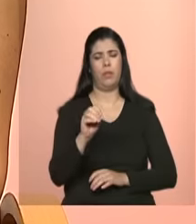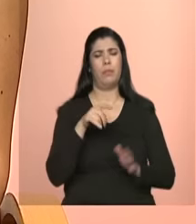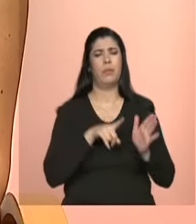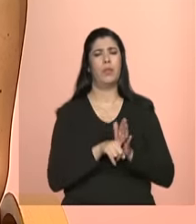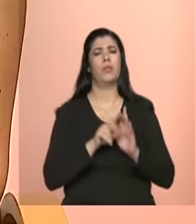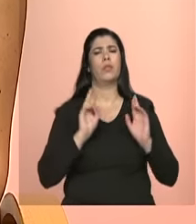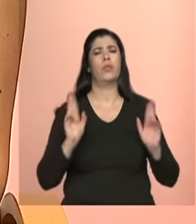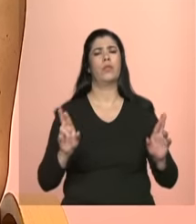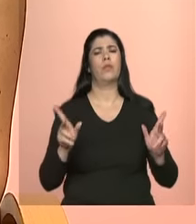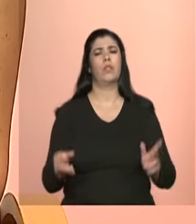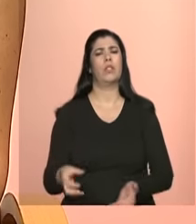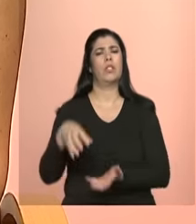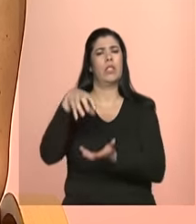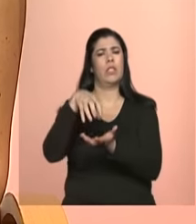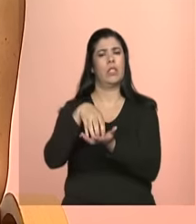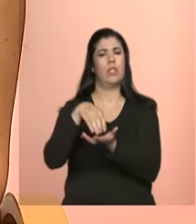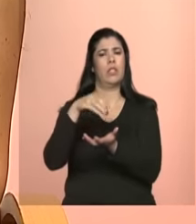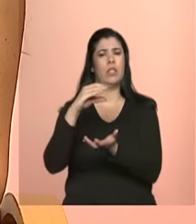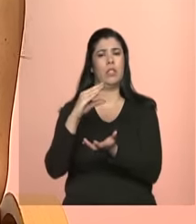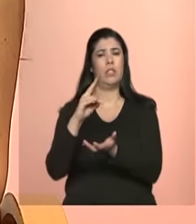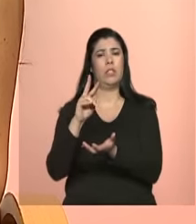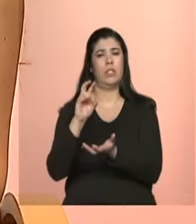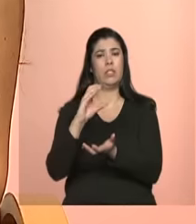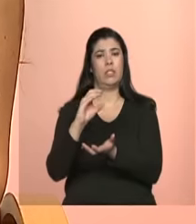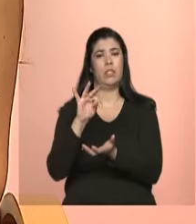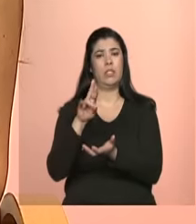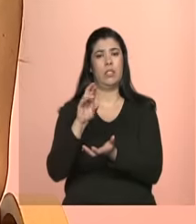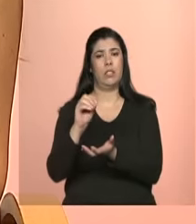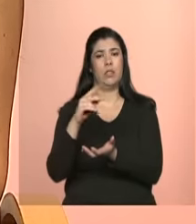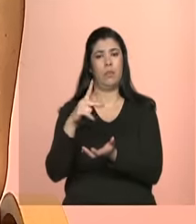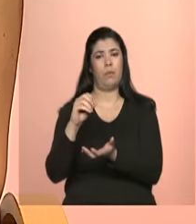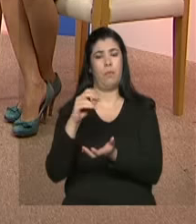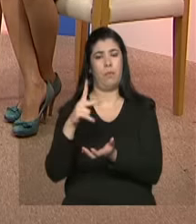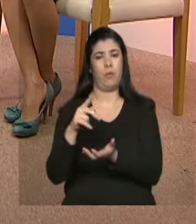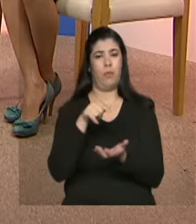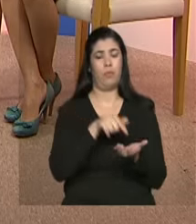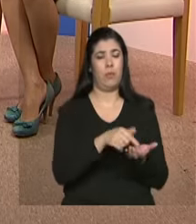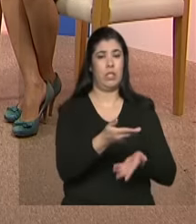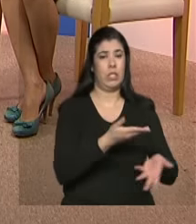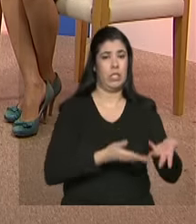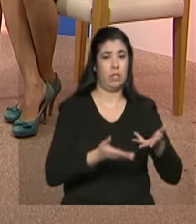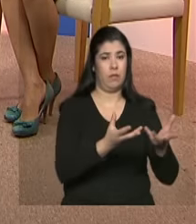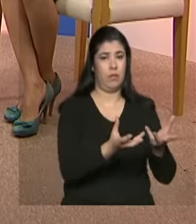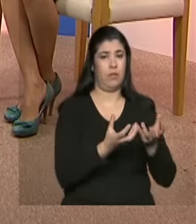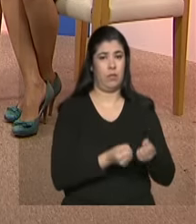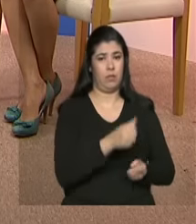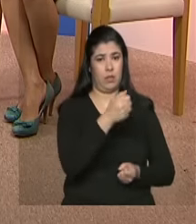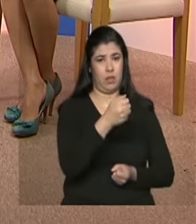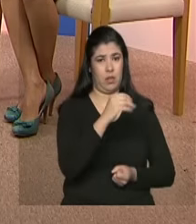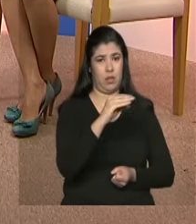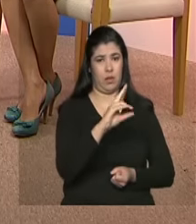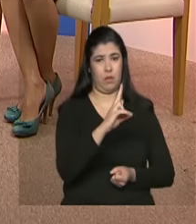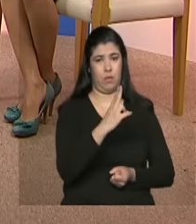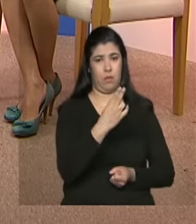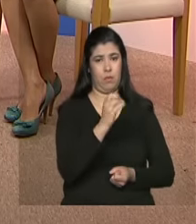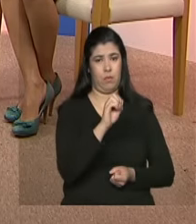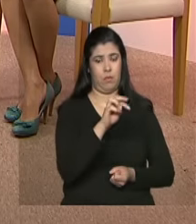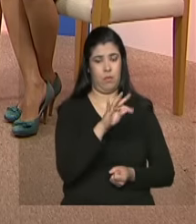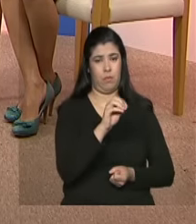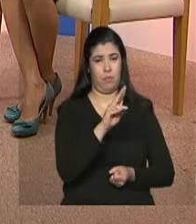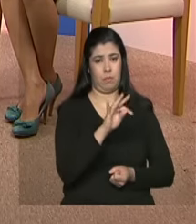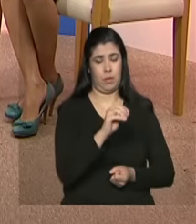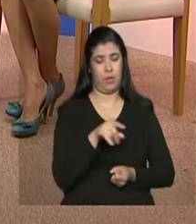centro pop e serviço de acolhimento olha o centro pop é um serviço da média complexidade